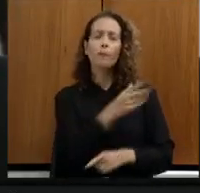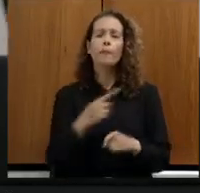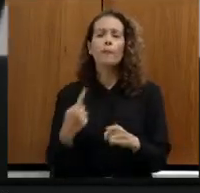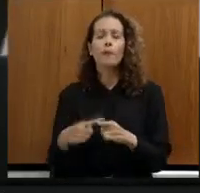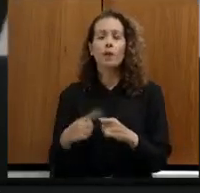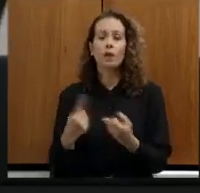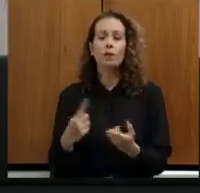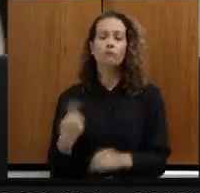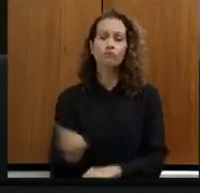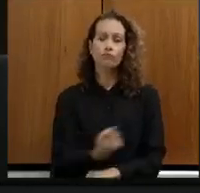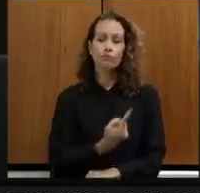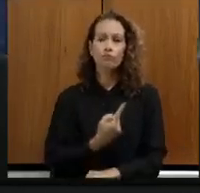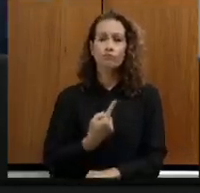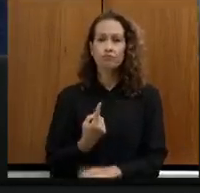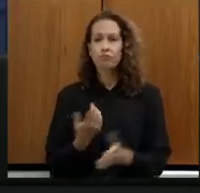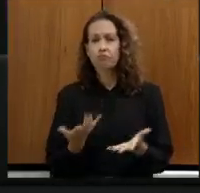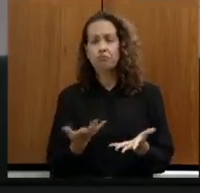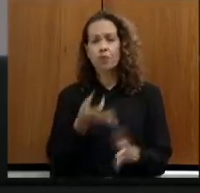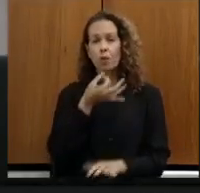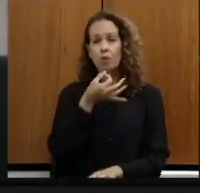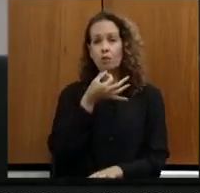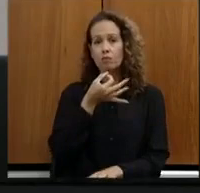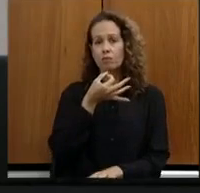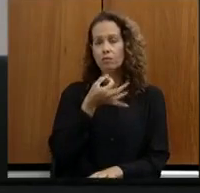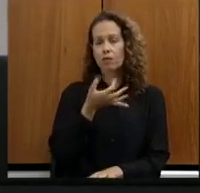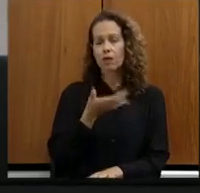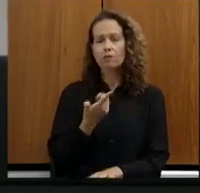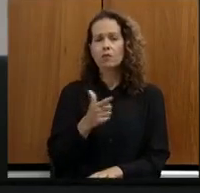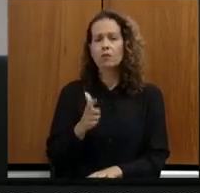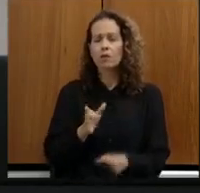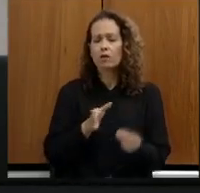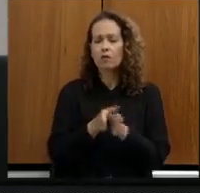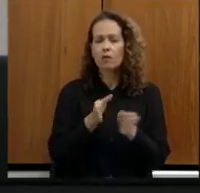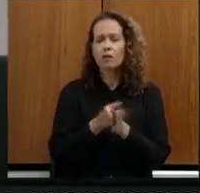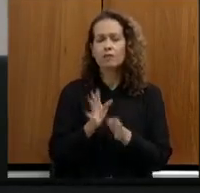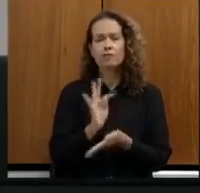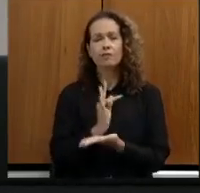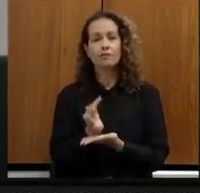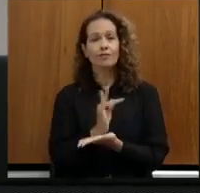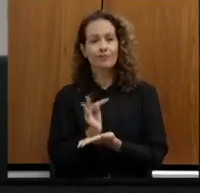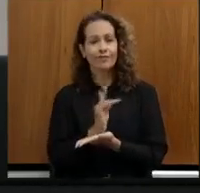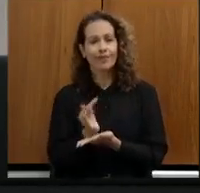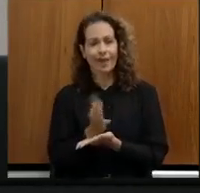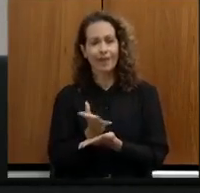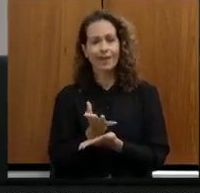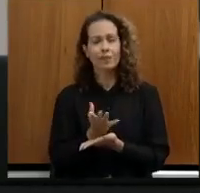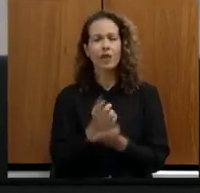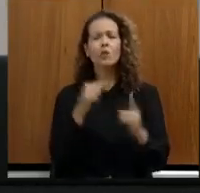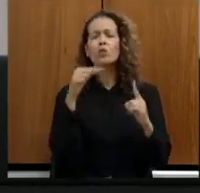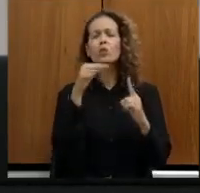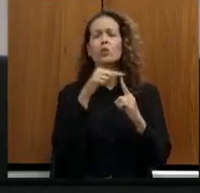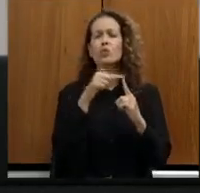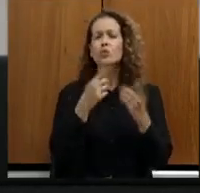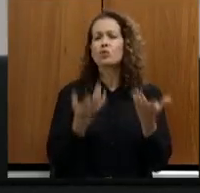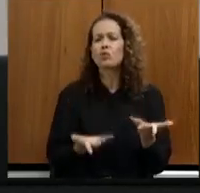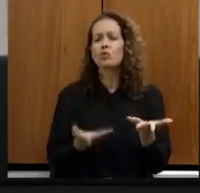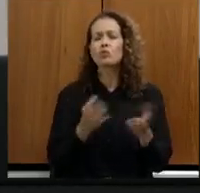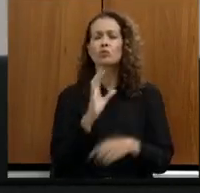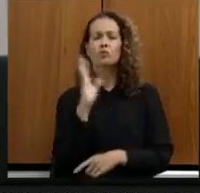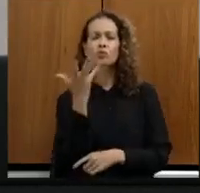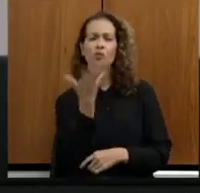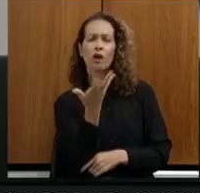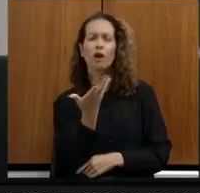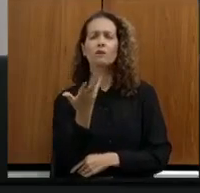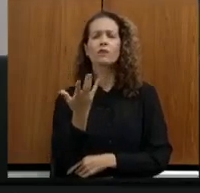ao meu ver, não existe aí uma orientação técnica para as espécies serem plantadas nos centros urbanos. então,